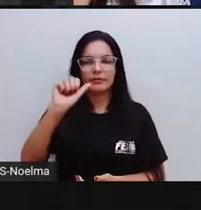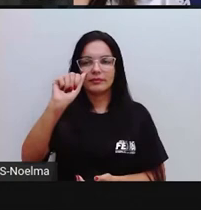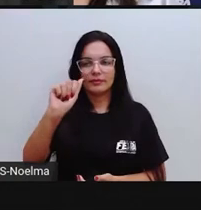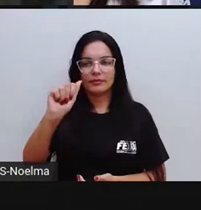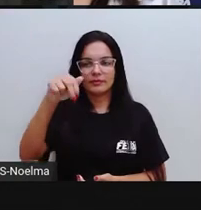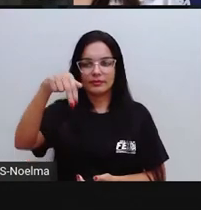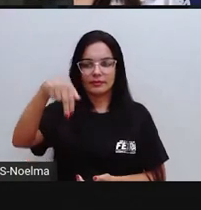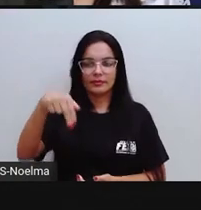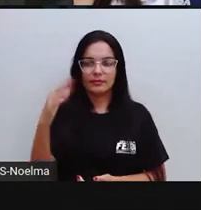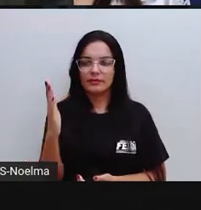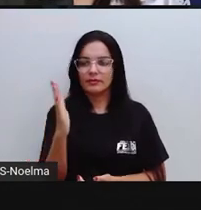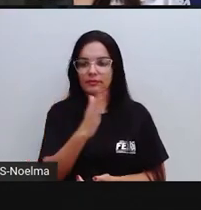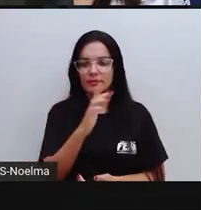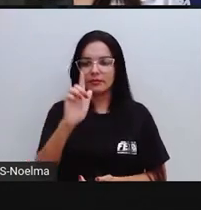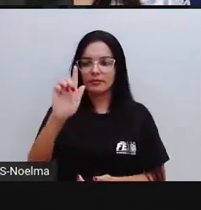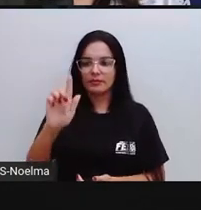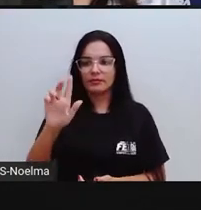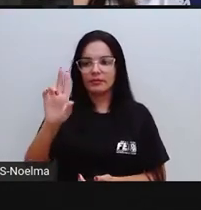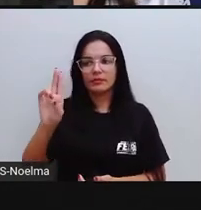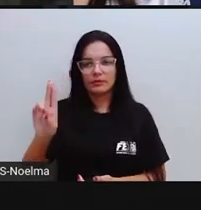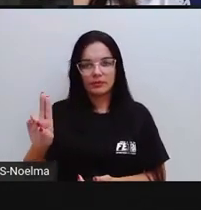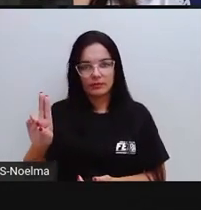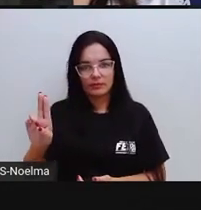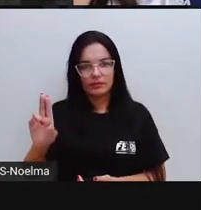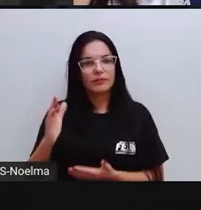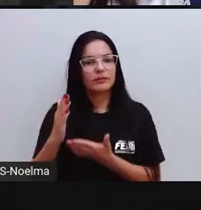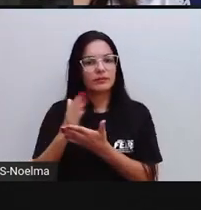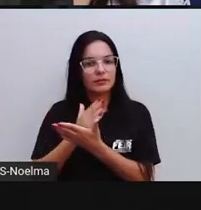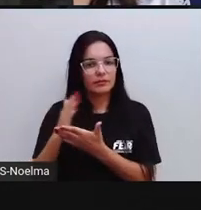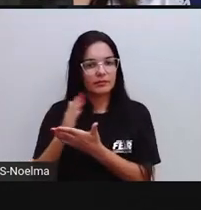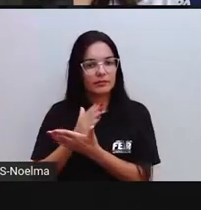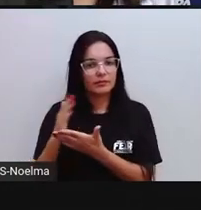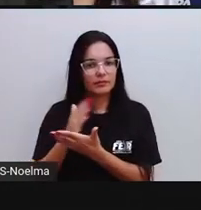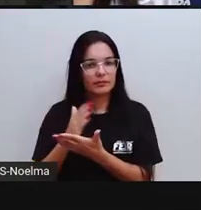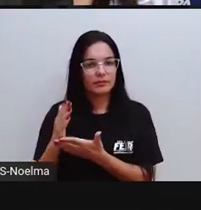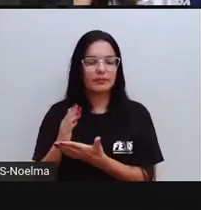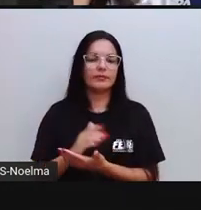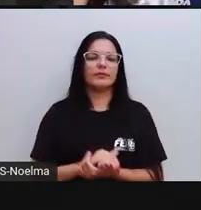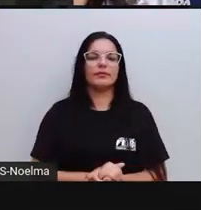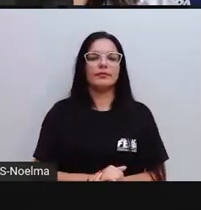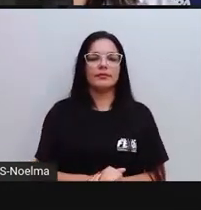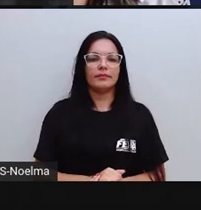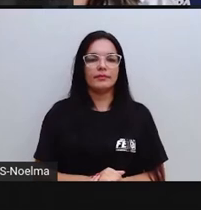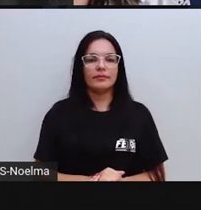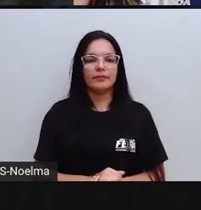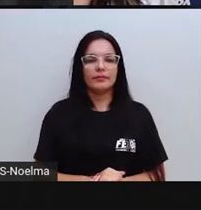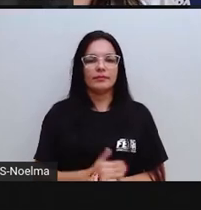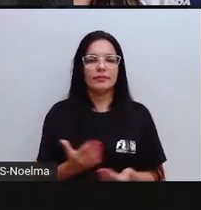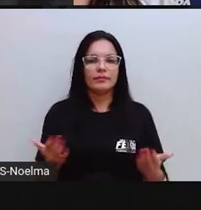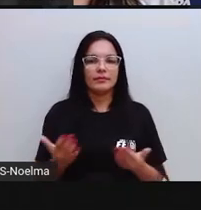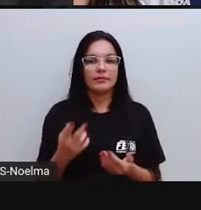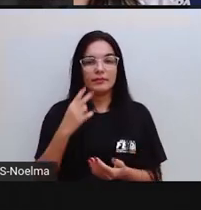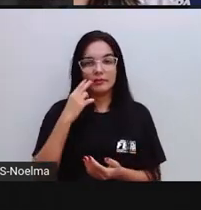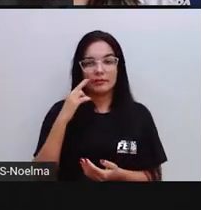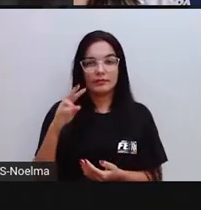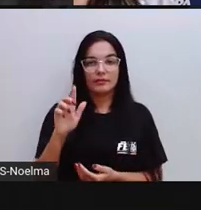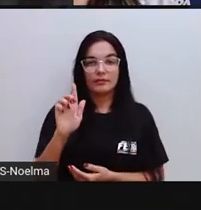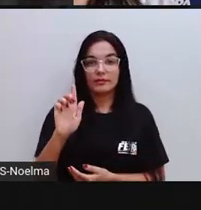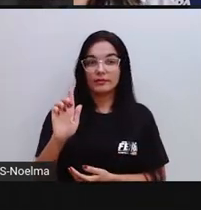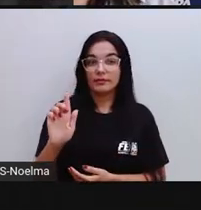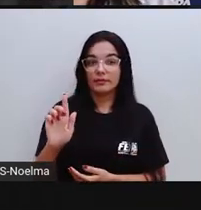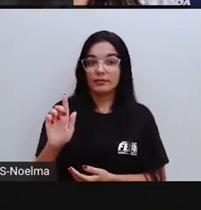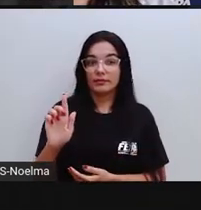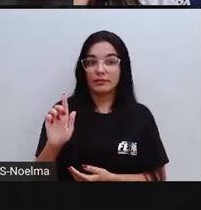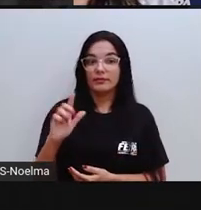Angu. Separei aí as sílabas da palavra angu. Aqui na palavra angu, olha lá, o guê